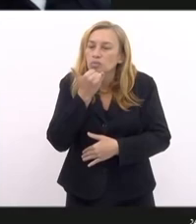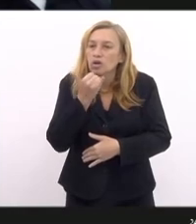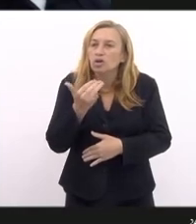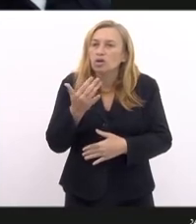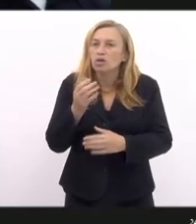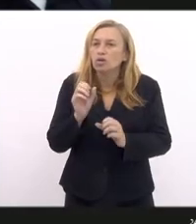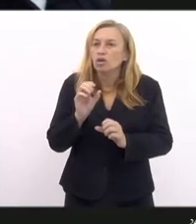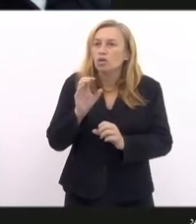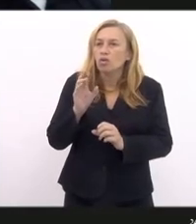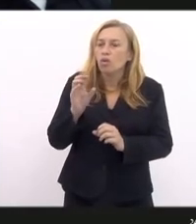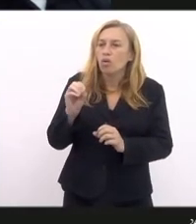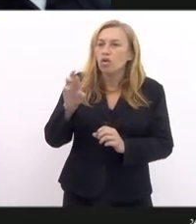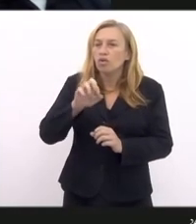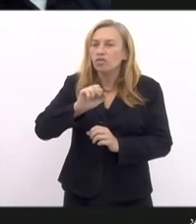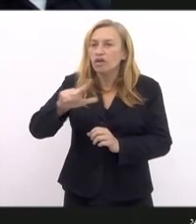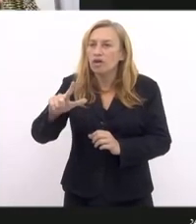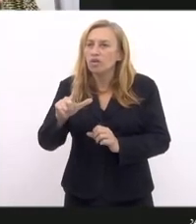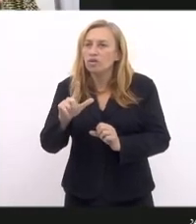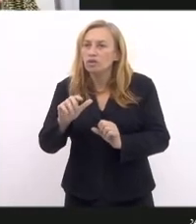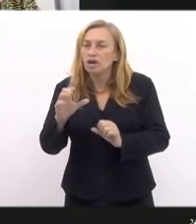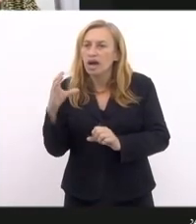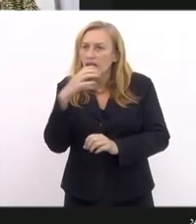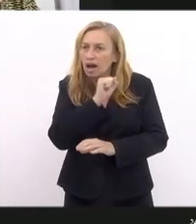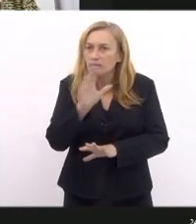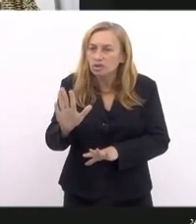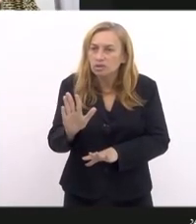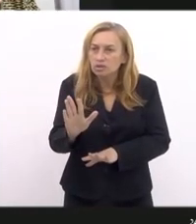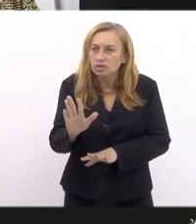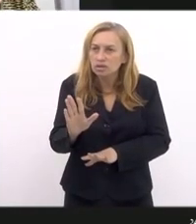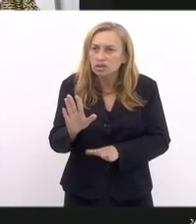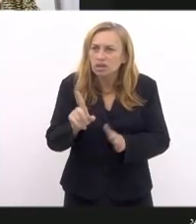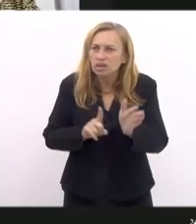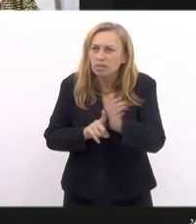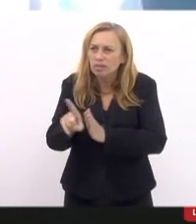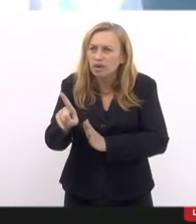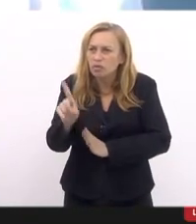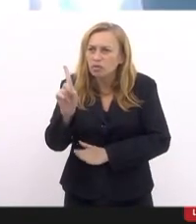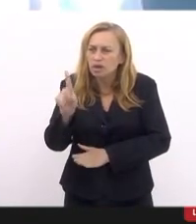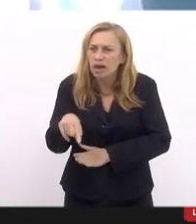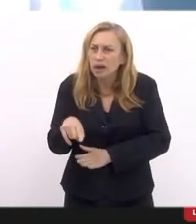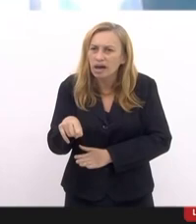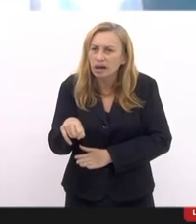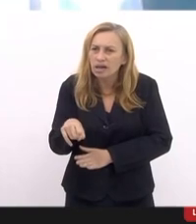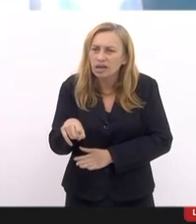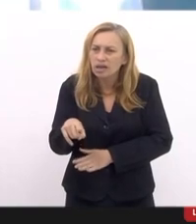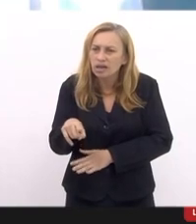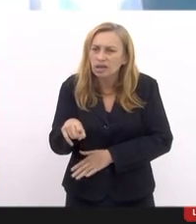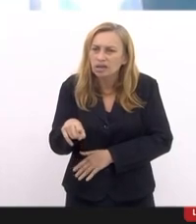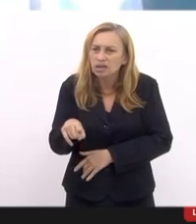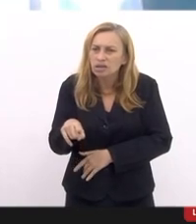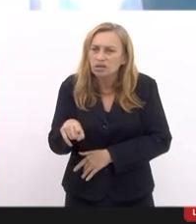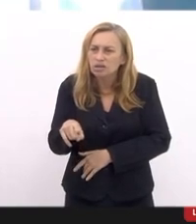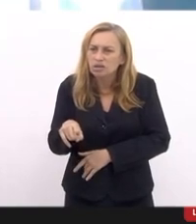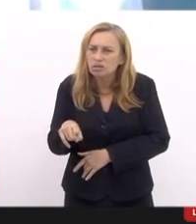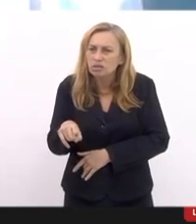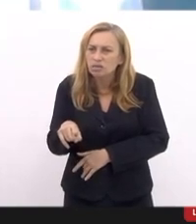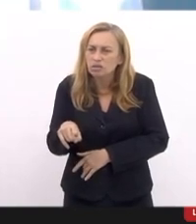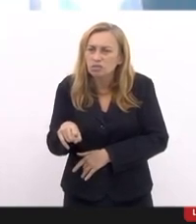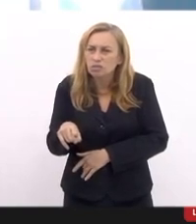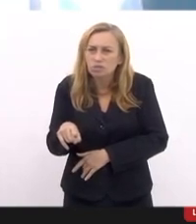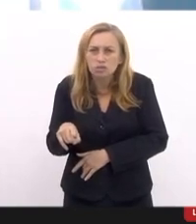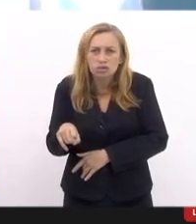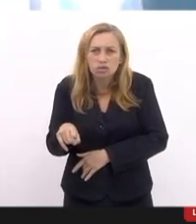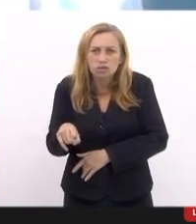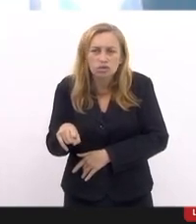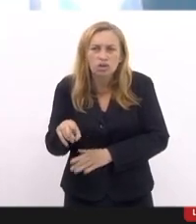Coronel William Coelho. Sim. É rapidinho. A pergunta é a seguinte. Há um manual